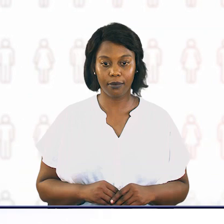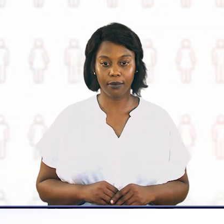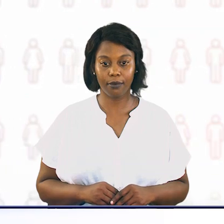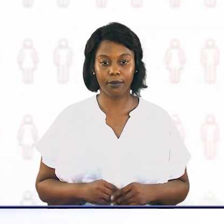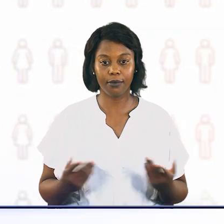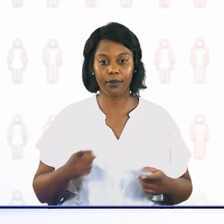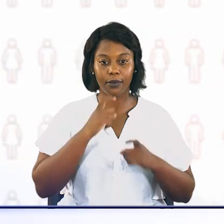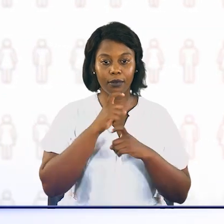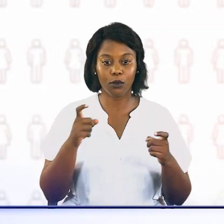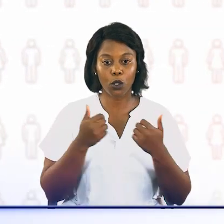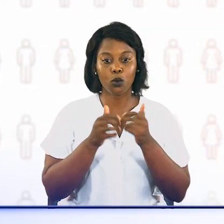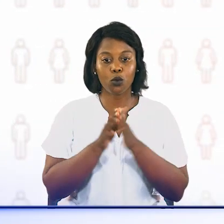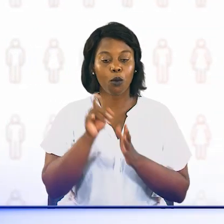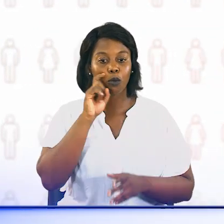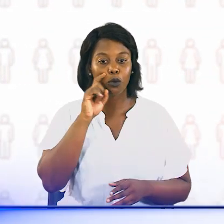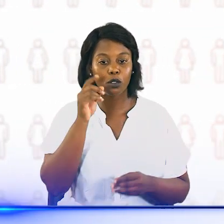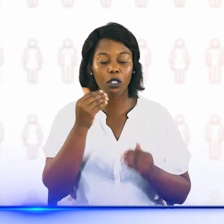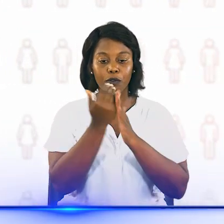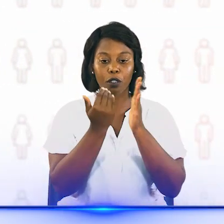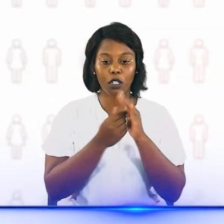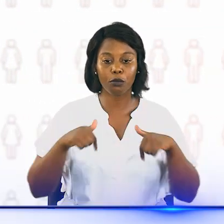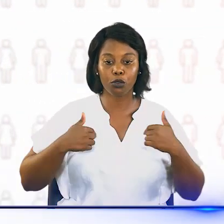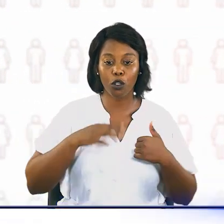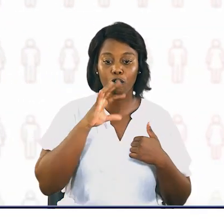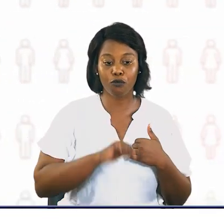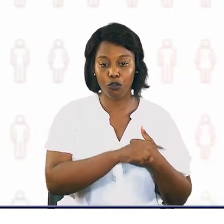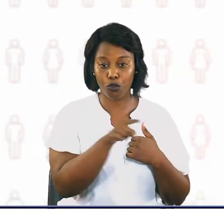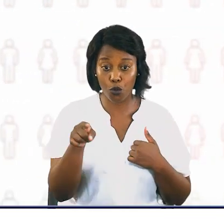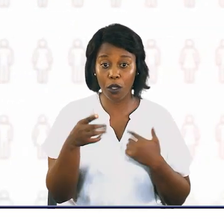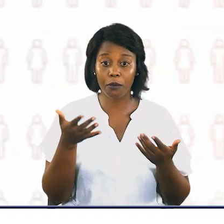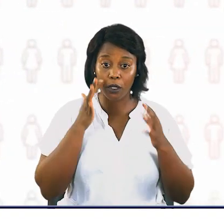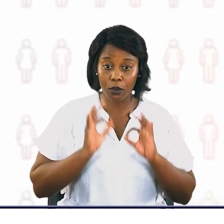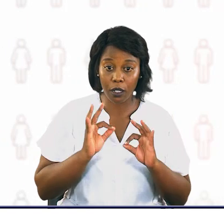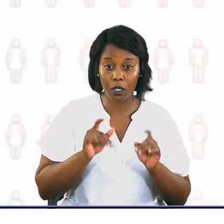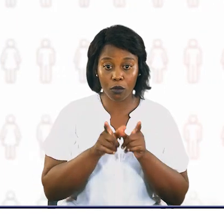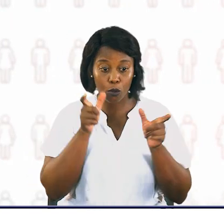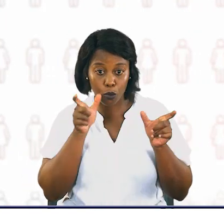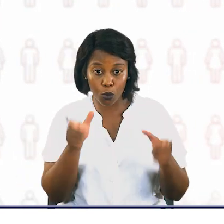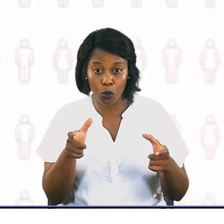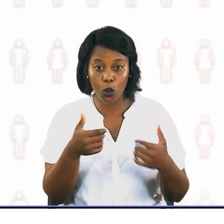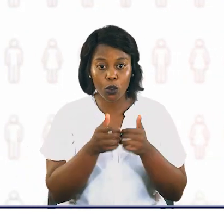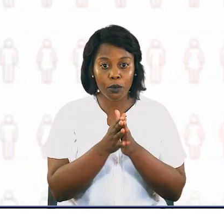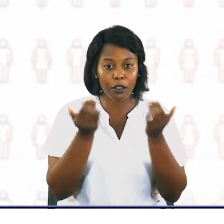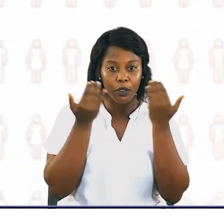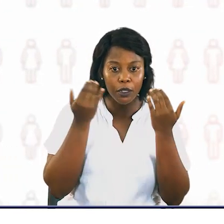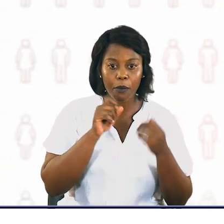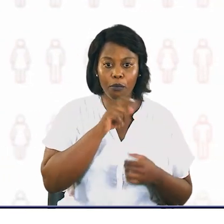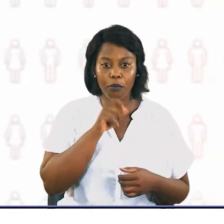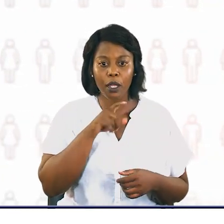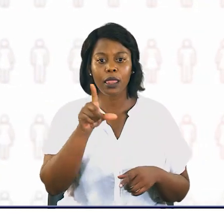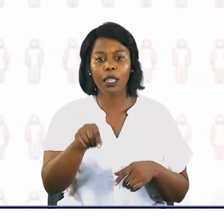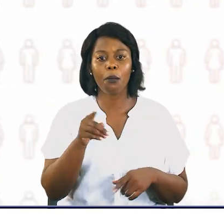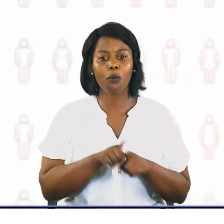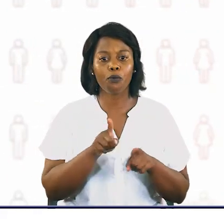Para garantir a proteção dos dados de seus filhos, é necessário estar vigilante e atento a todas e possíveis abordagens